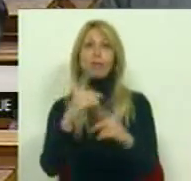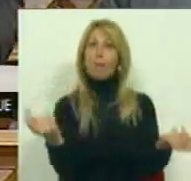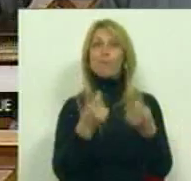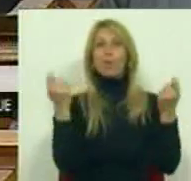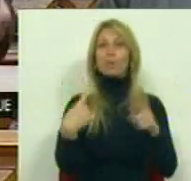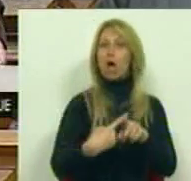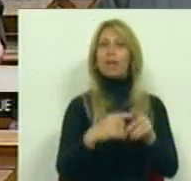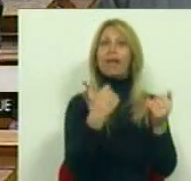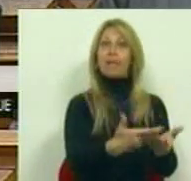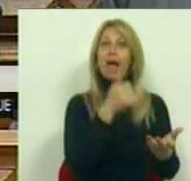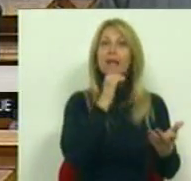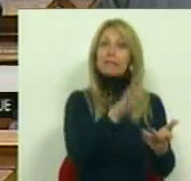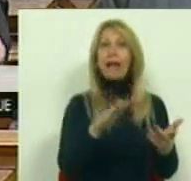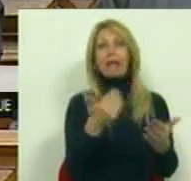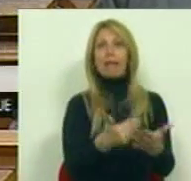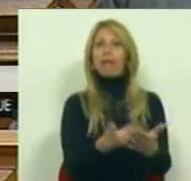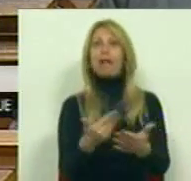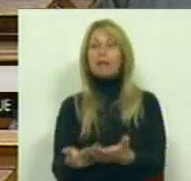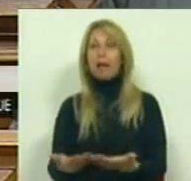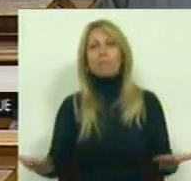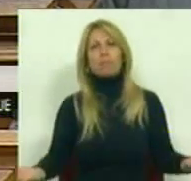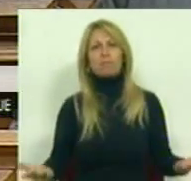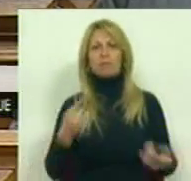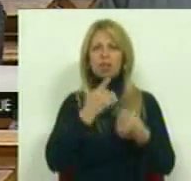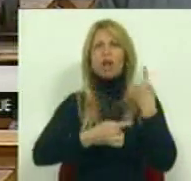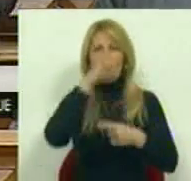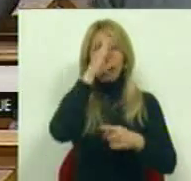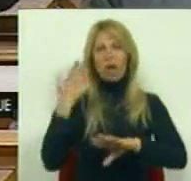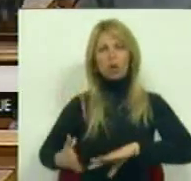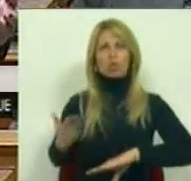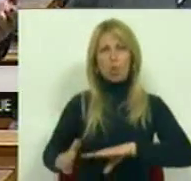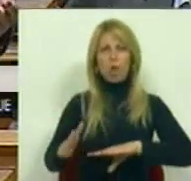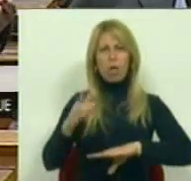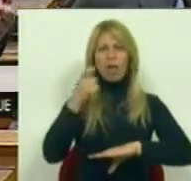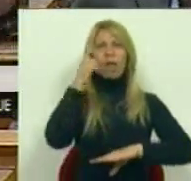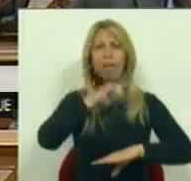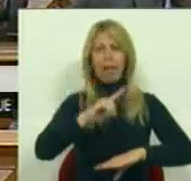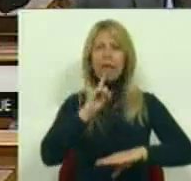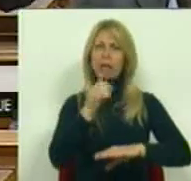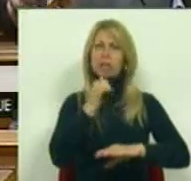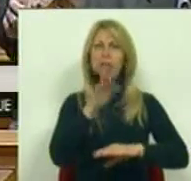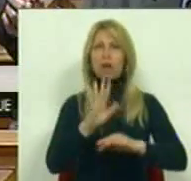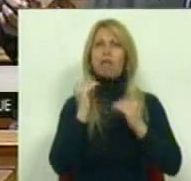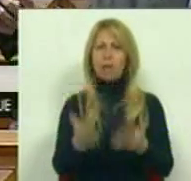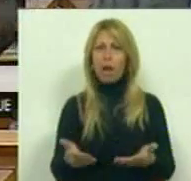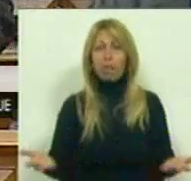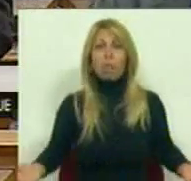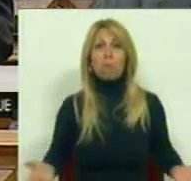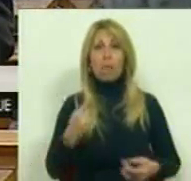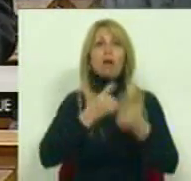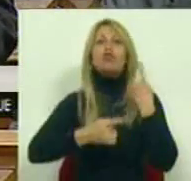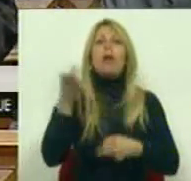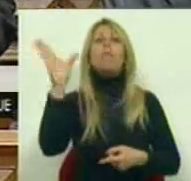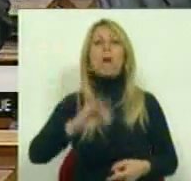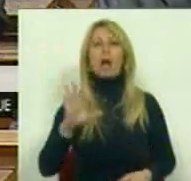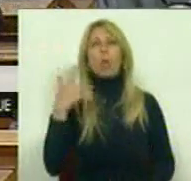E, portanto, é estranhíssimo que o Governo tenha excluído os dadores de sangue. Mas mais estranho é quando nós nos recordamos das